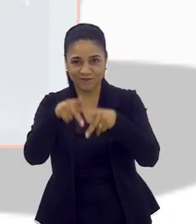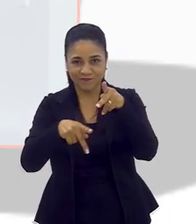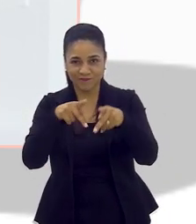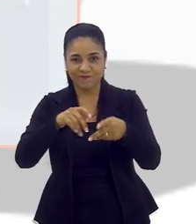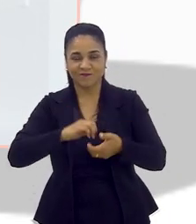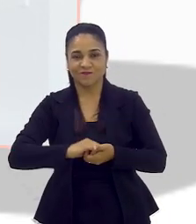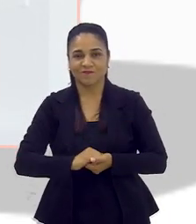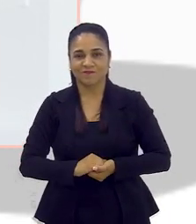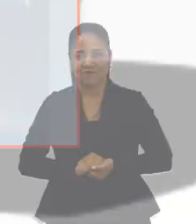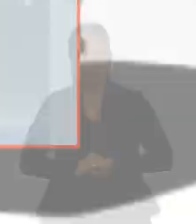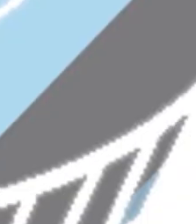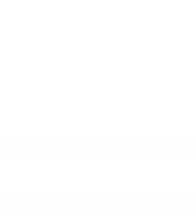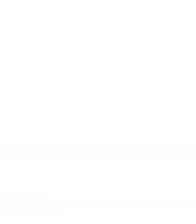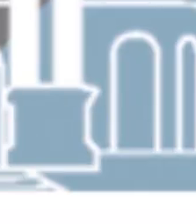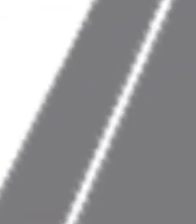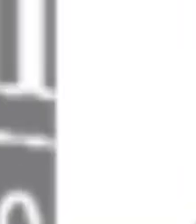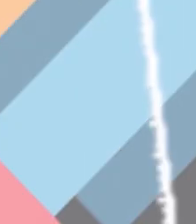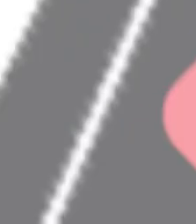Alerje, canal do povo.